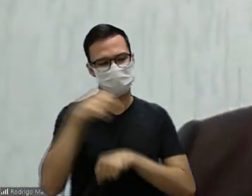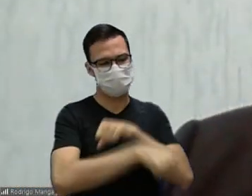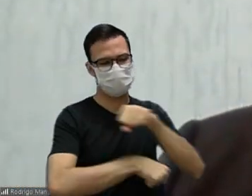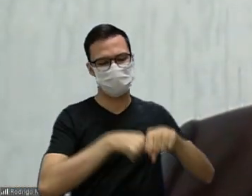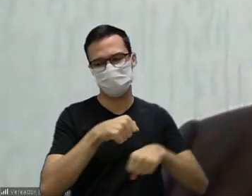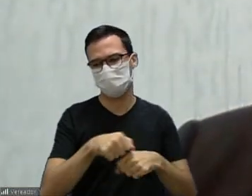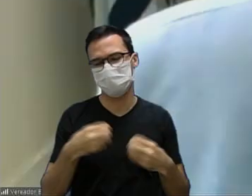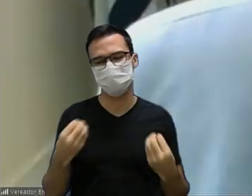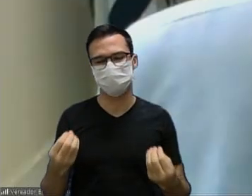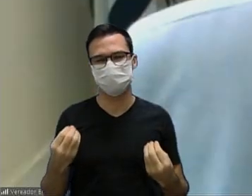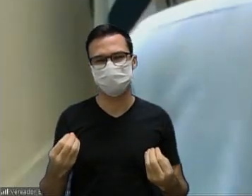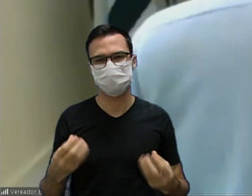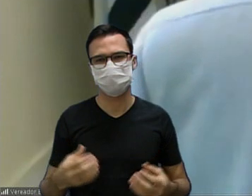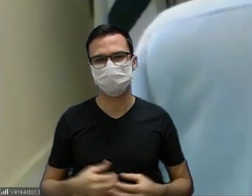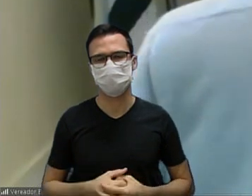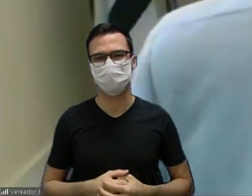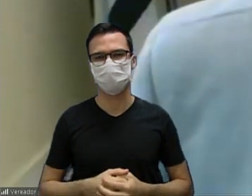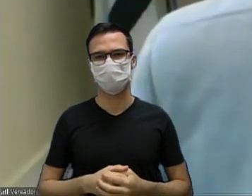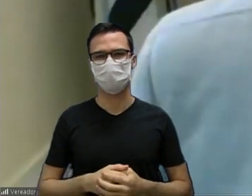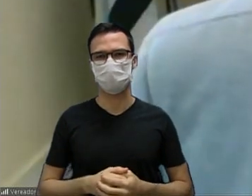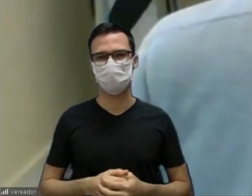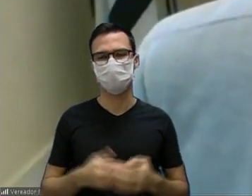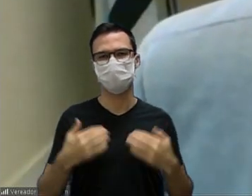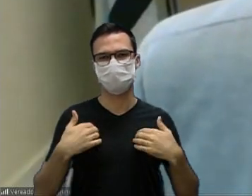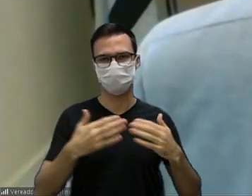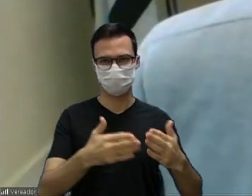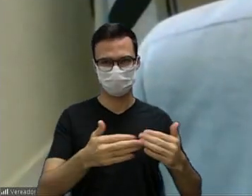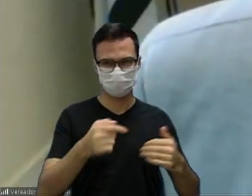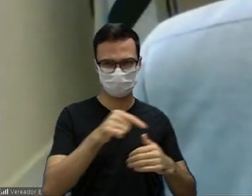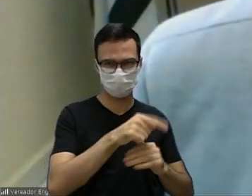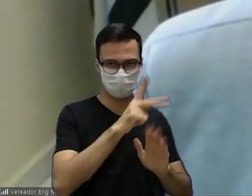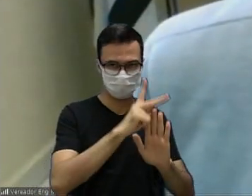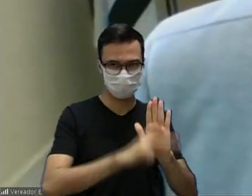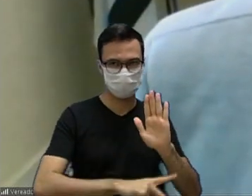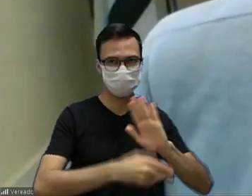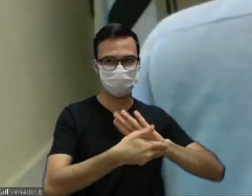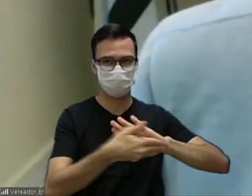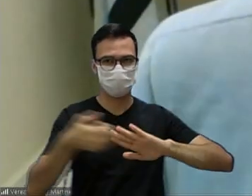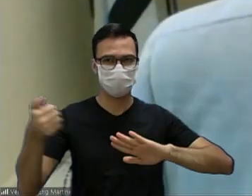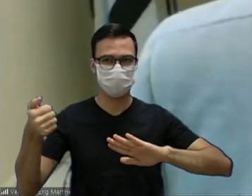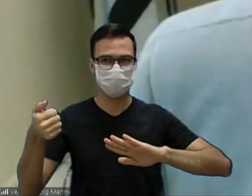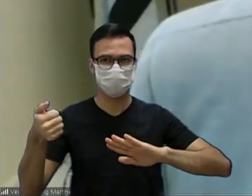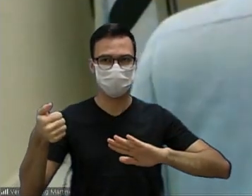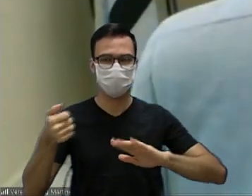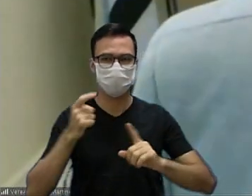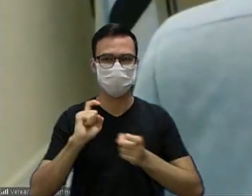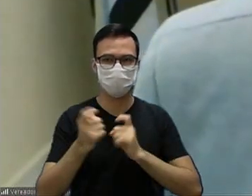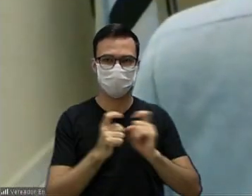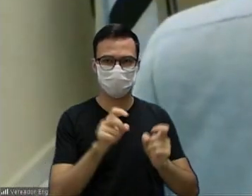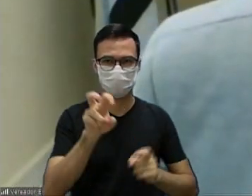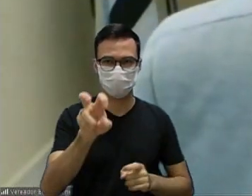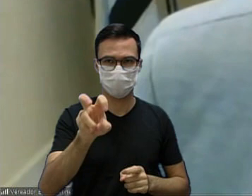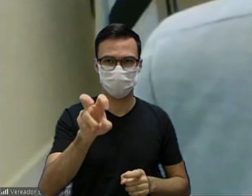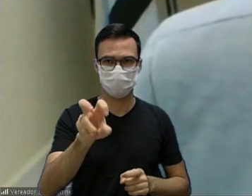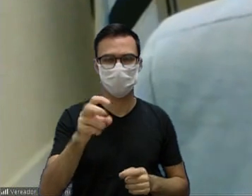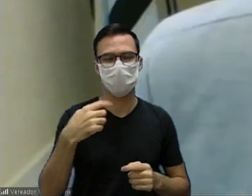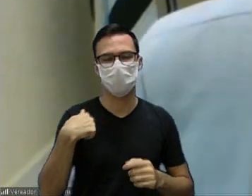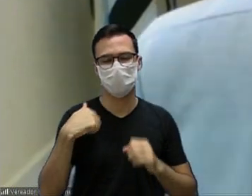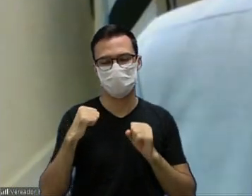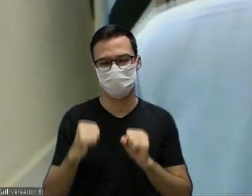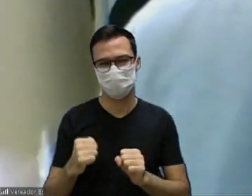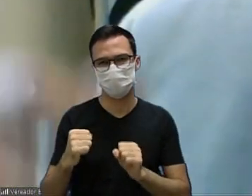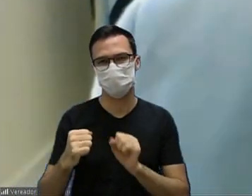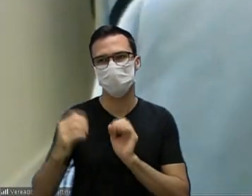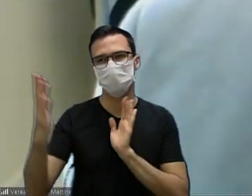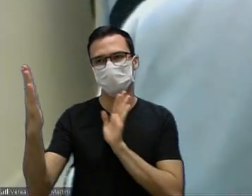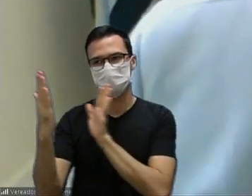senhor presidente eu vou pedir a retirada no momento por cinco sessões para que eu possa